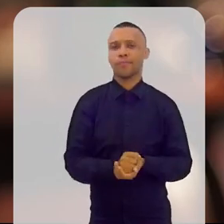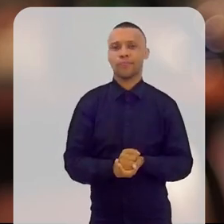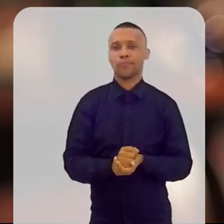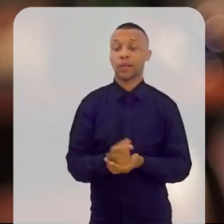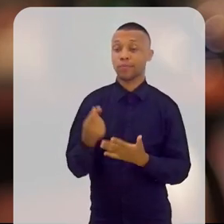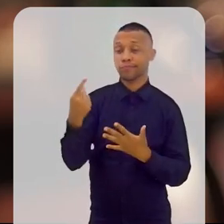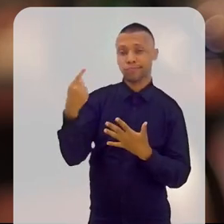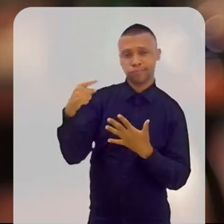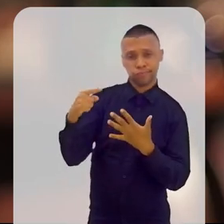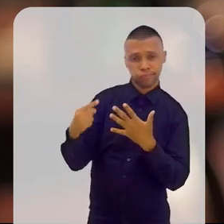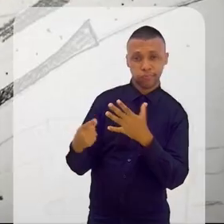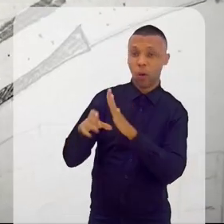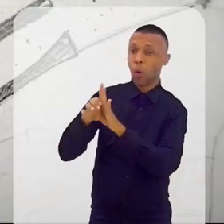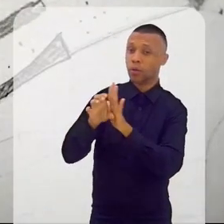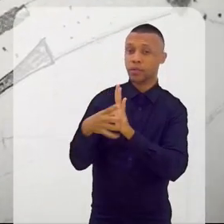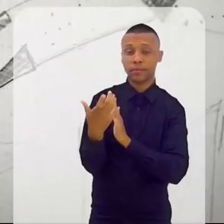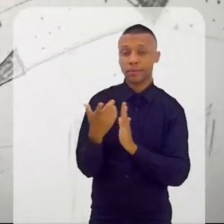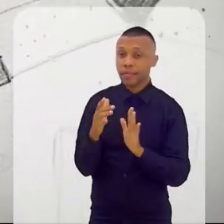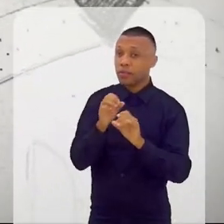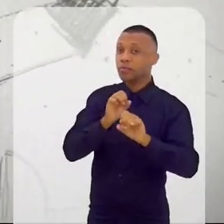que nós estávamos querendo inserir.